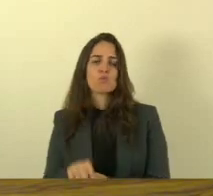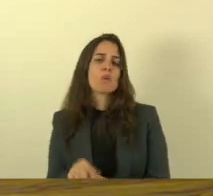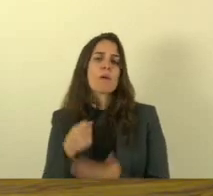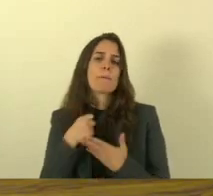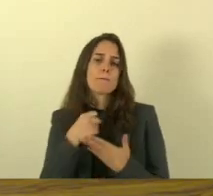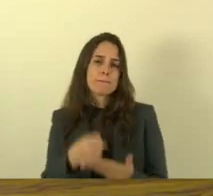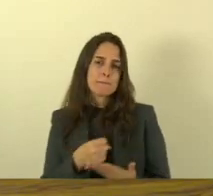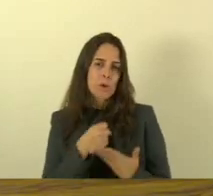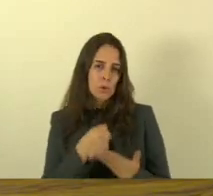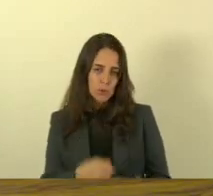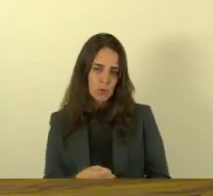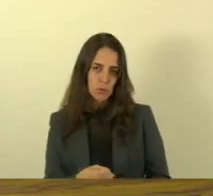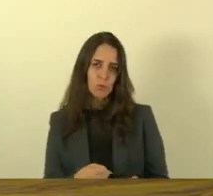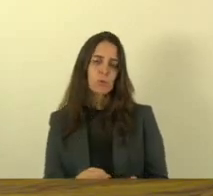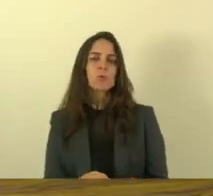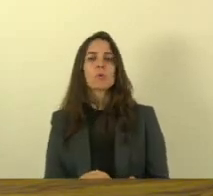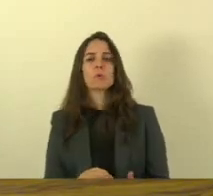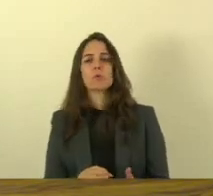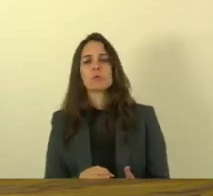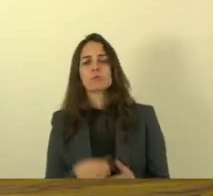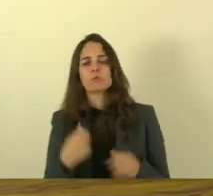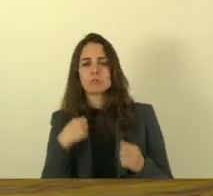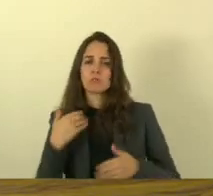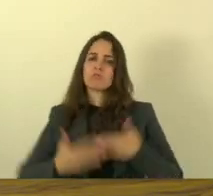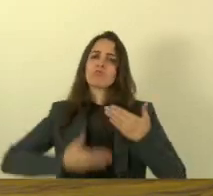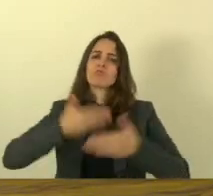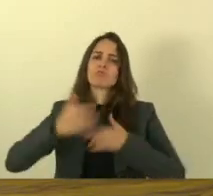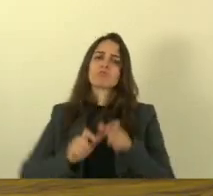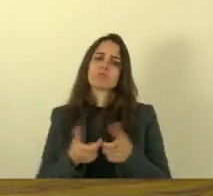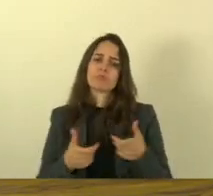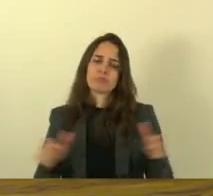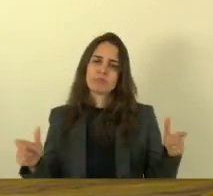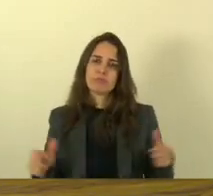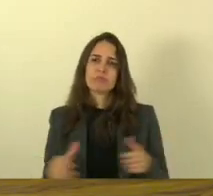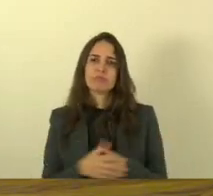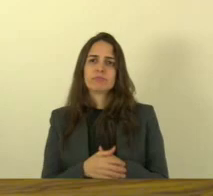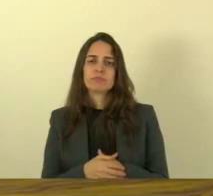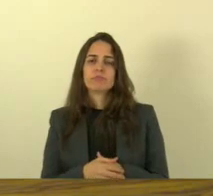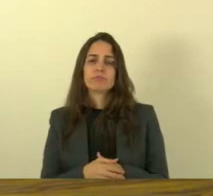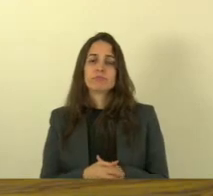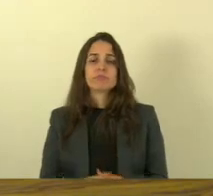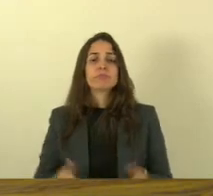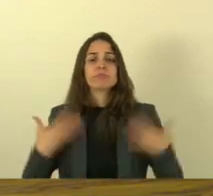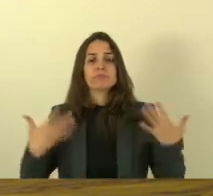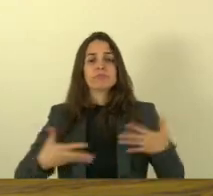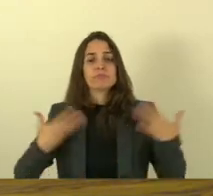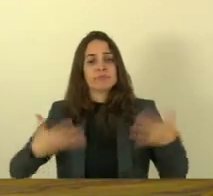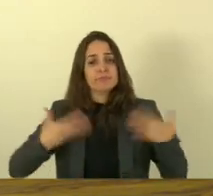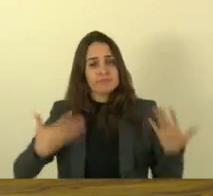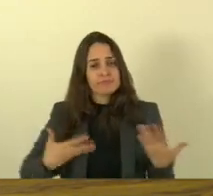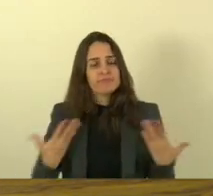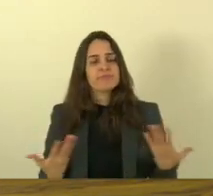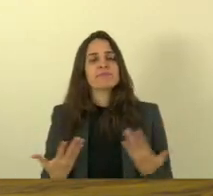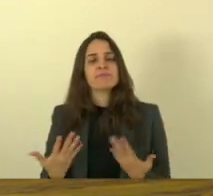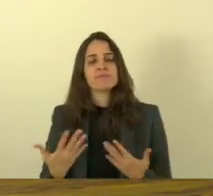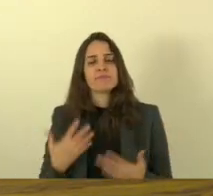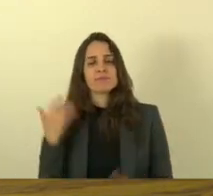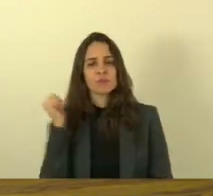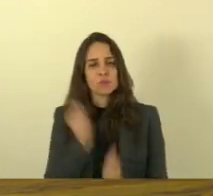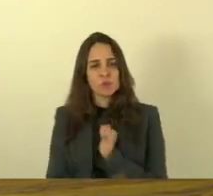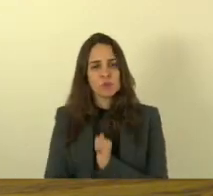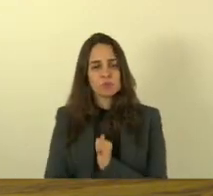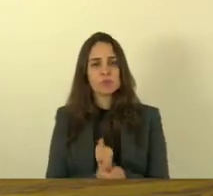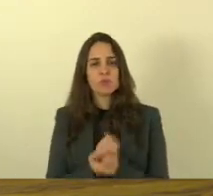apoio que precisa de voltar a crescer e trazer as grandes alegrias que o futebol